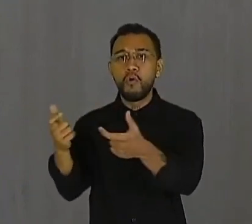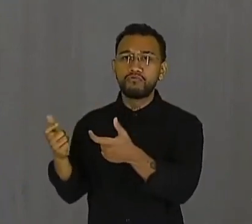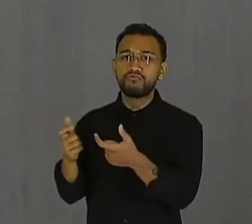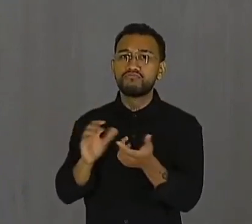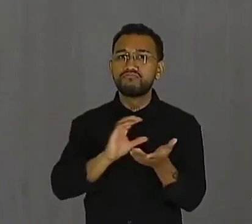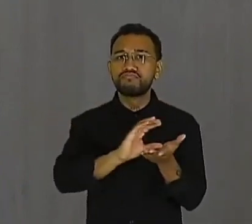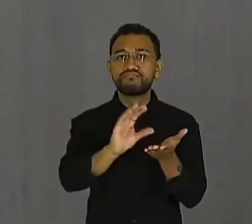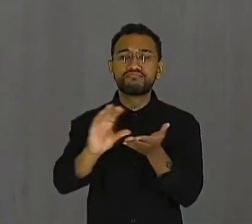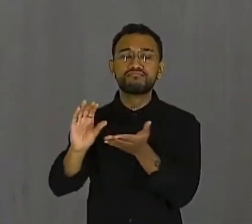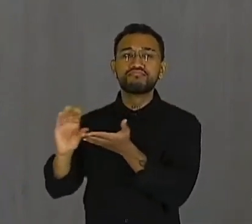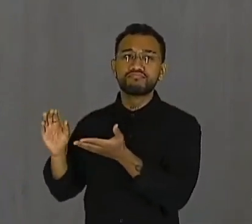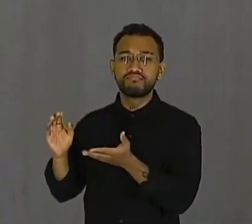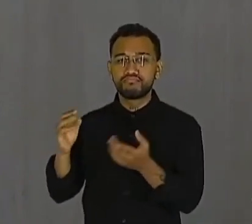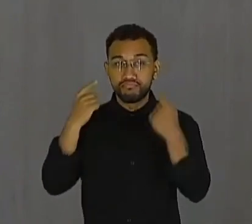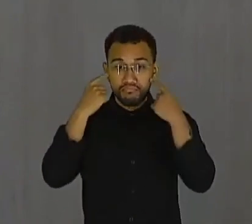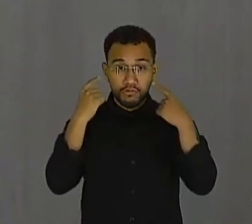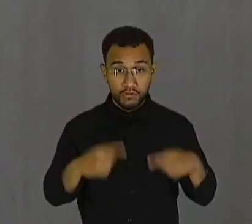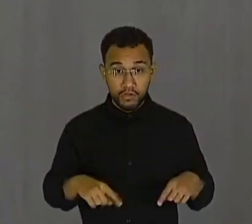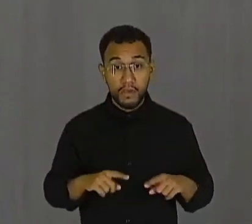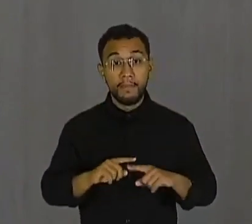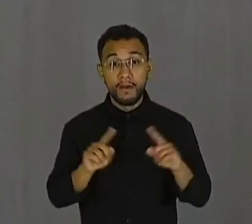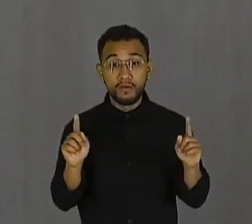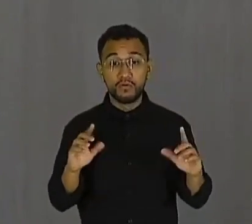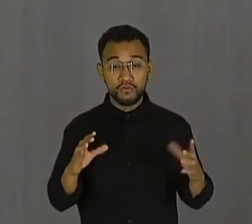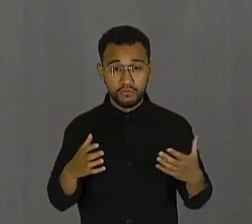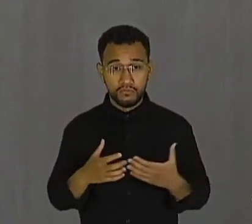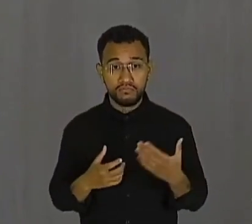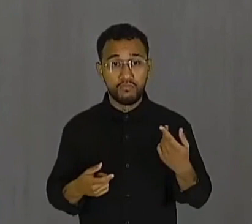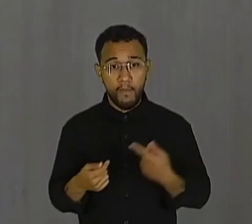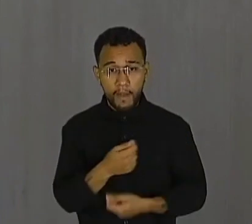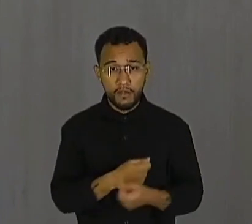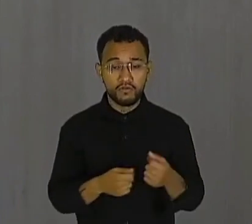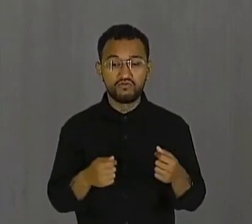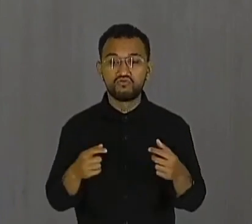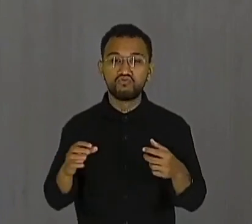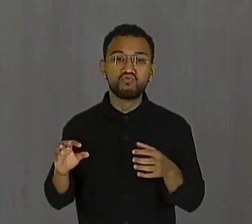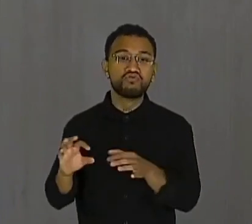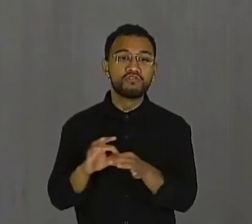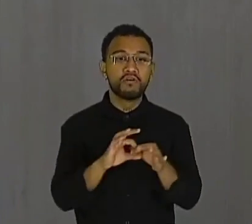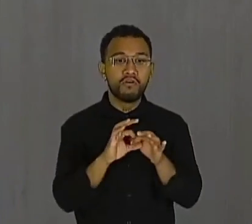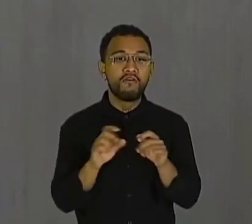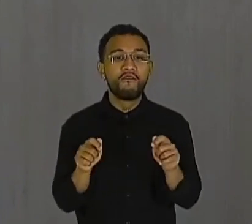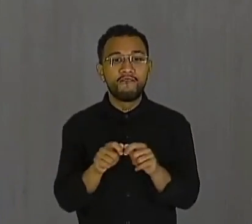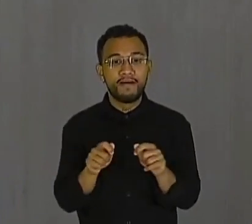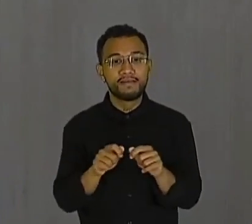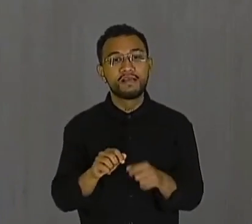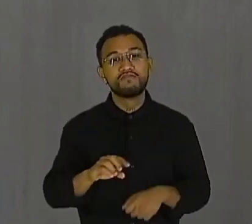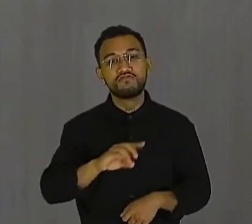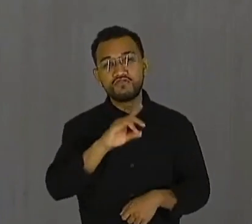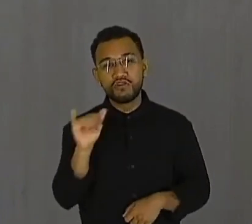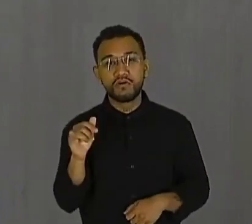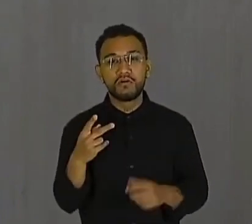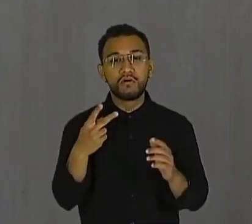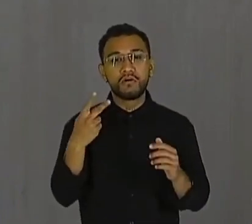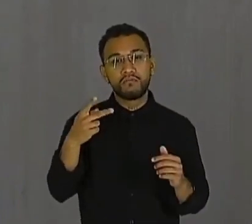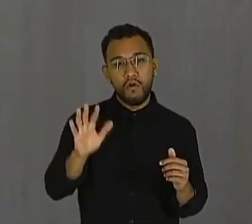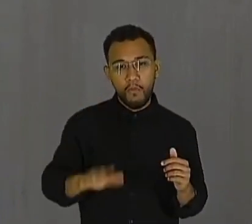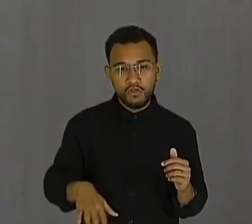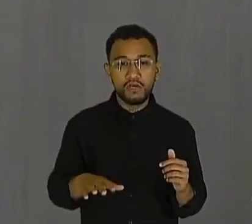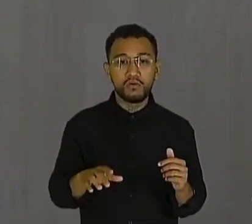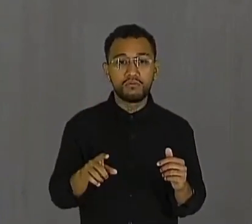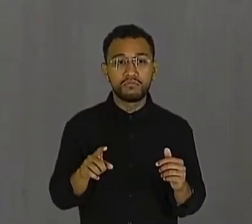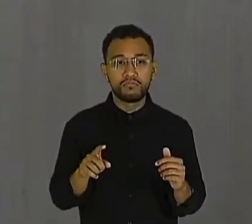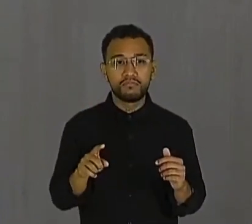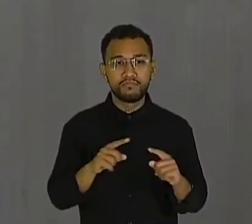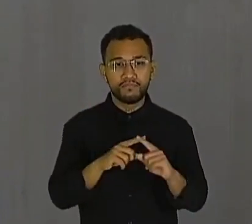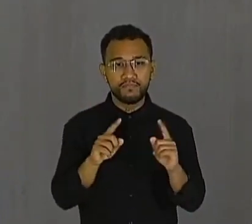quando o comércio se une para fazer o dia de promoção, porque esse imposto será pago, esse imposto não